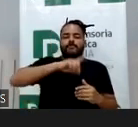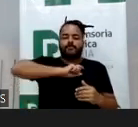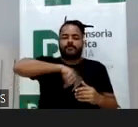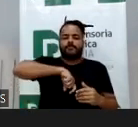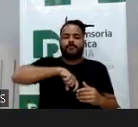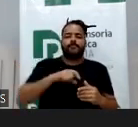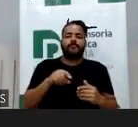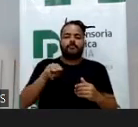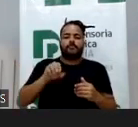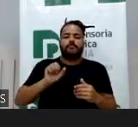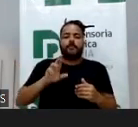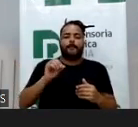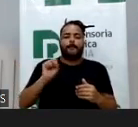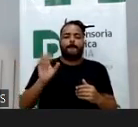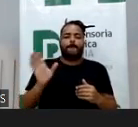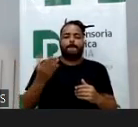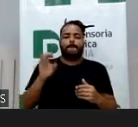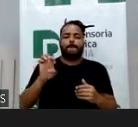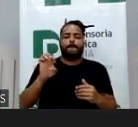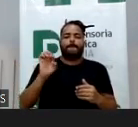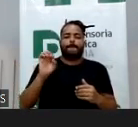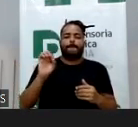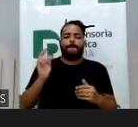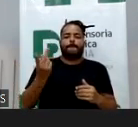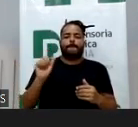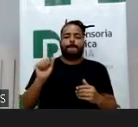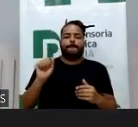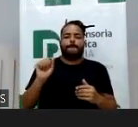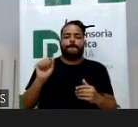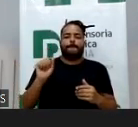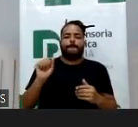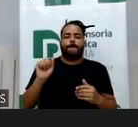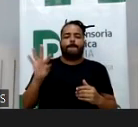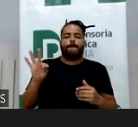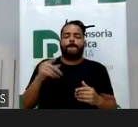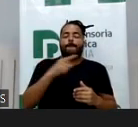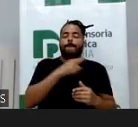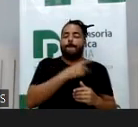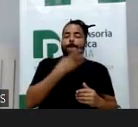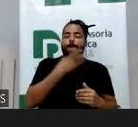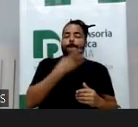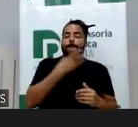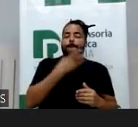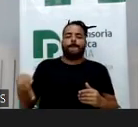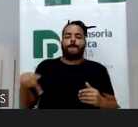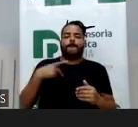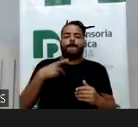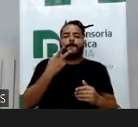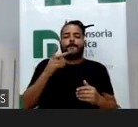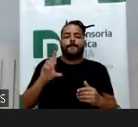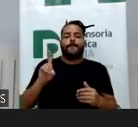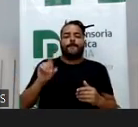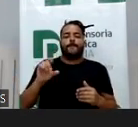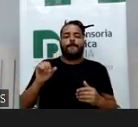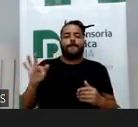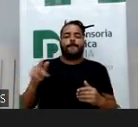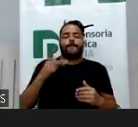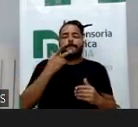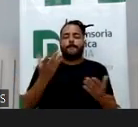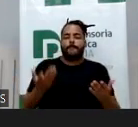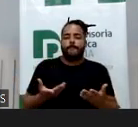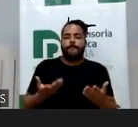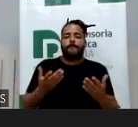também estará aqui no nosso congresso, professor da Federal de Alagoas, excelente, o Marcos Herá, que é presidente do IBDFAN na região Nordeste, diz o seguinte,